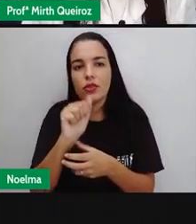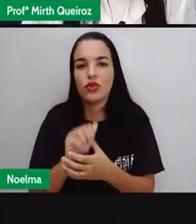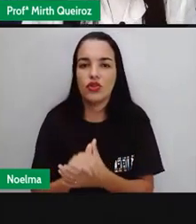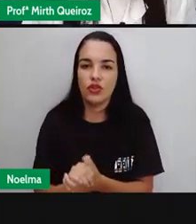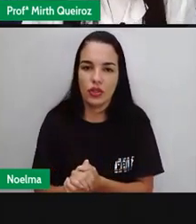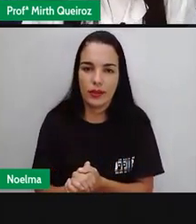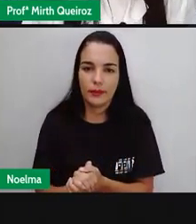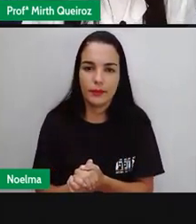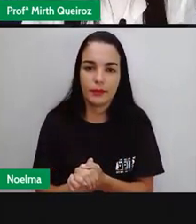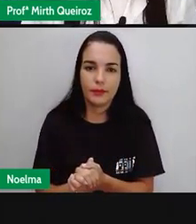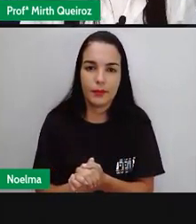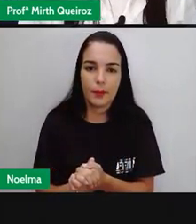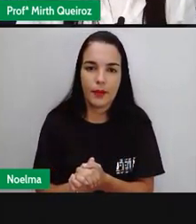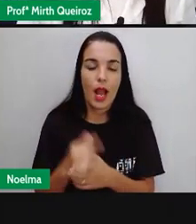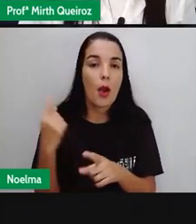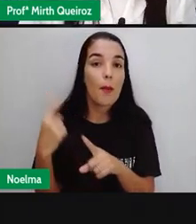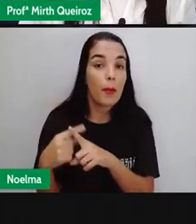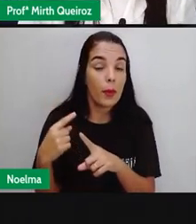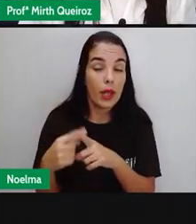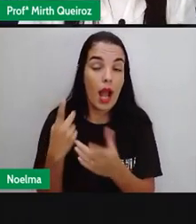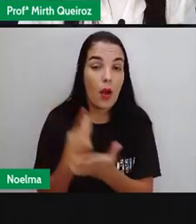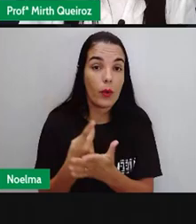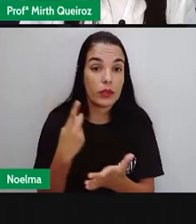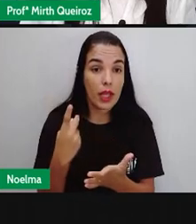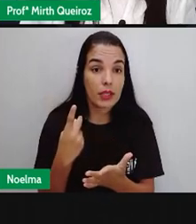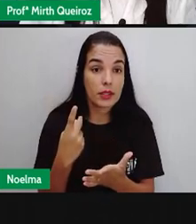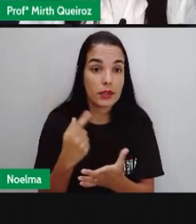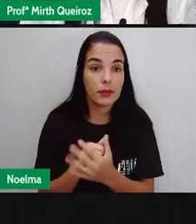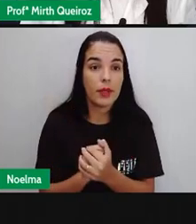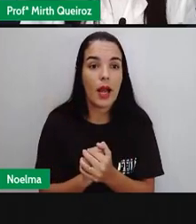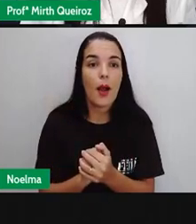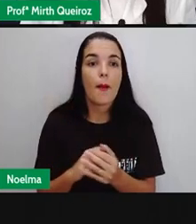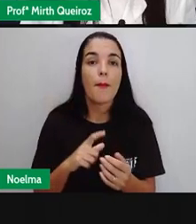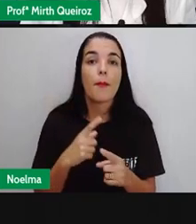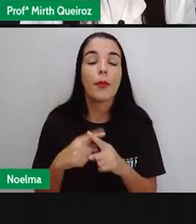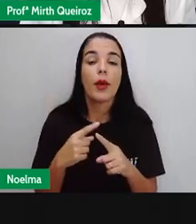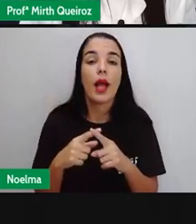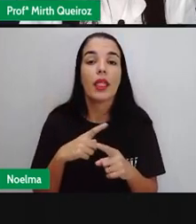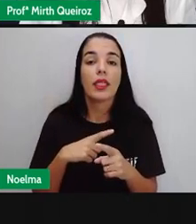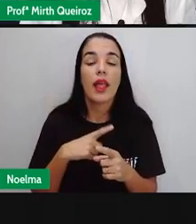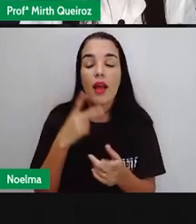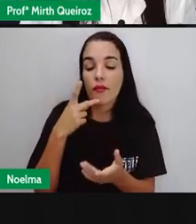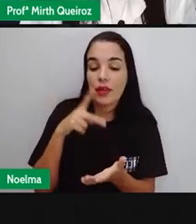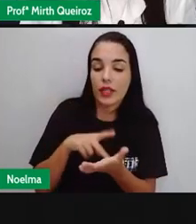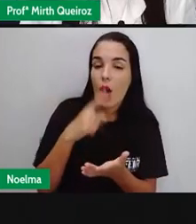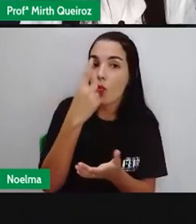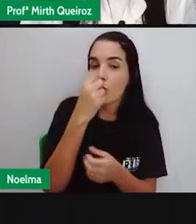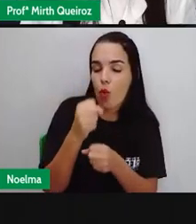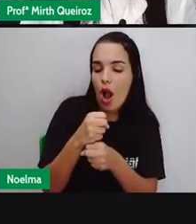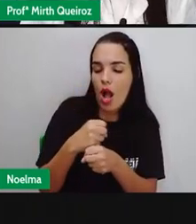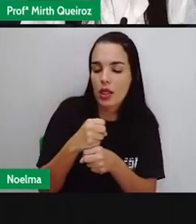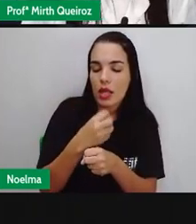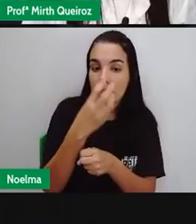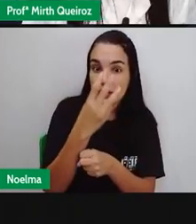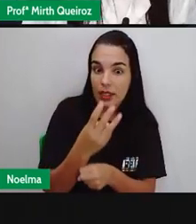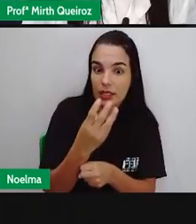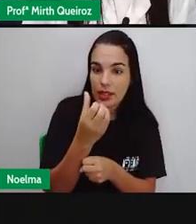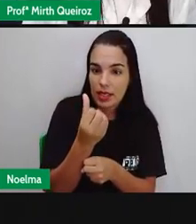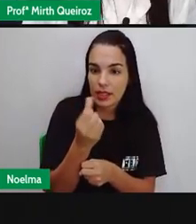366 dias Por que que isso acontece, Pró? Porque na verdade Um ano Ele tem